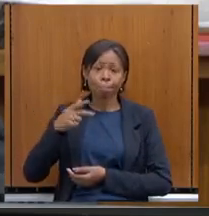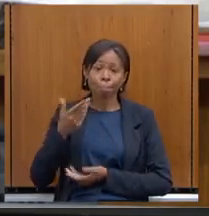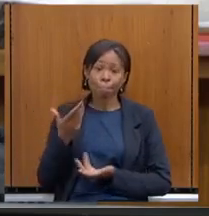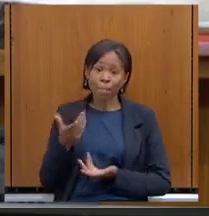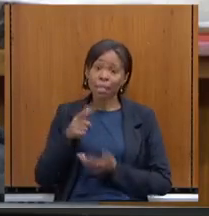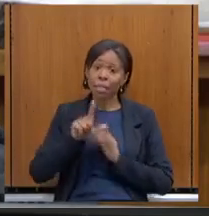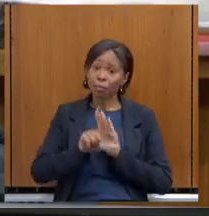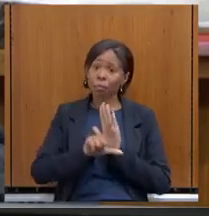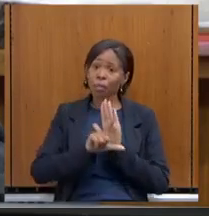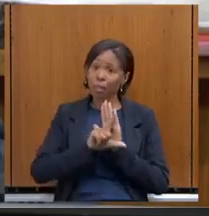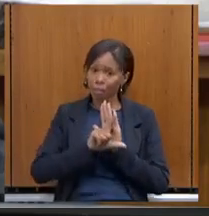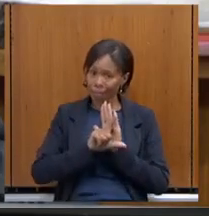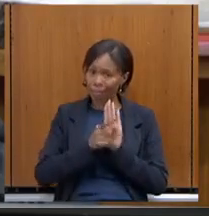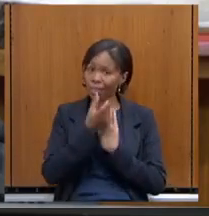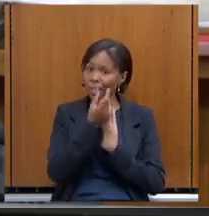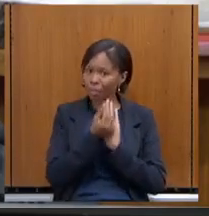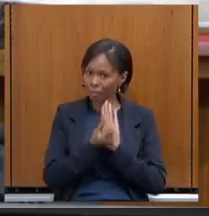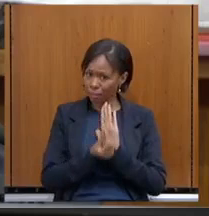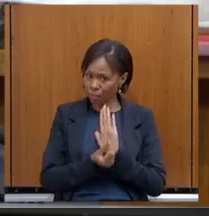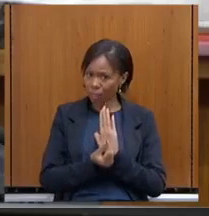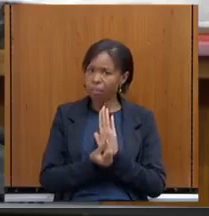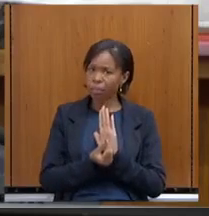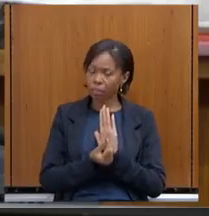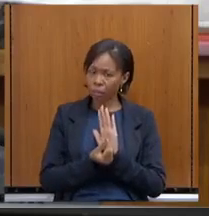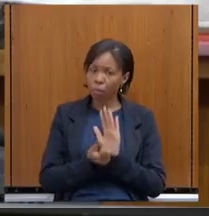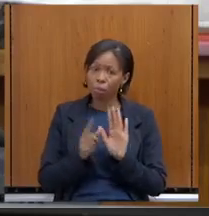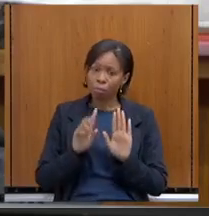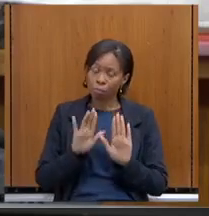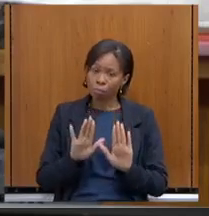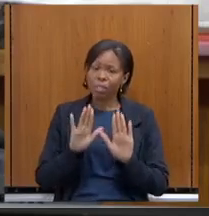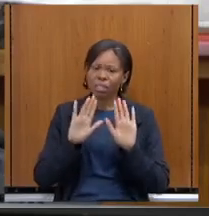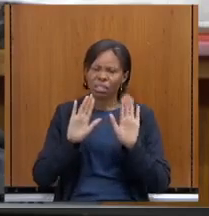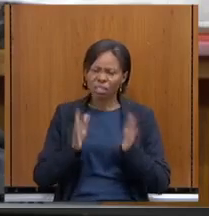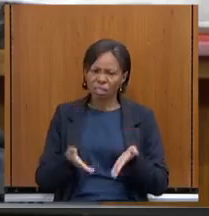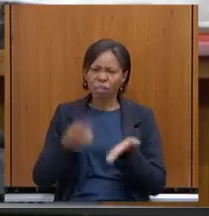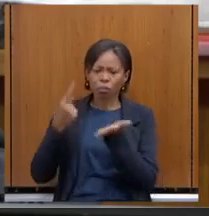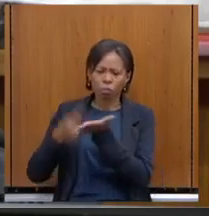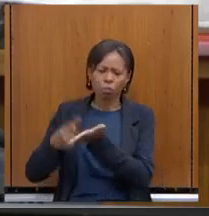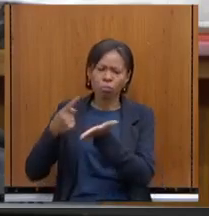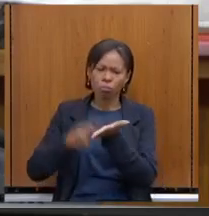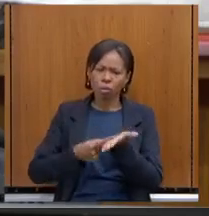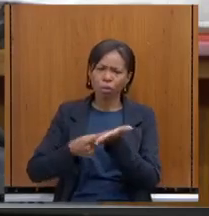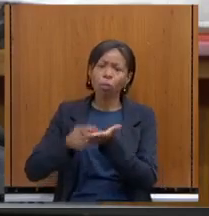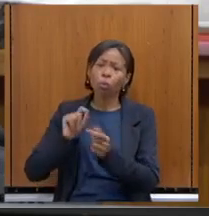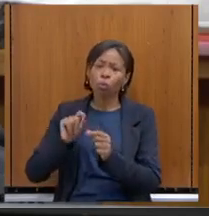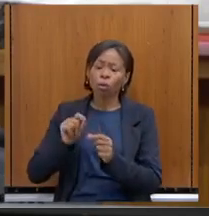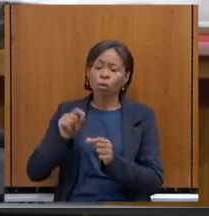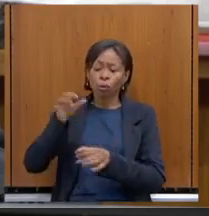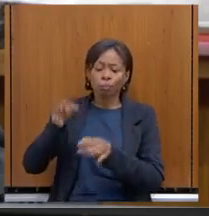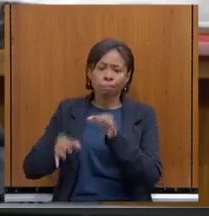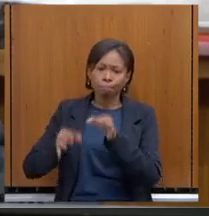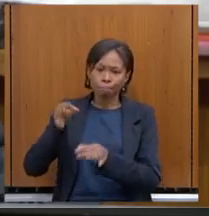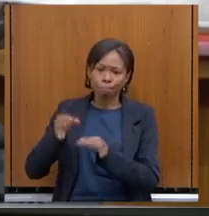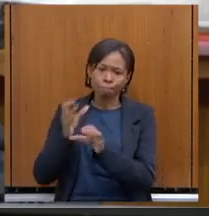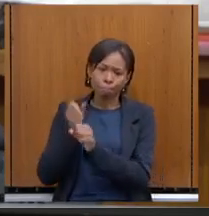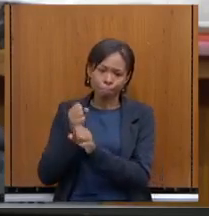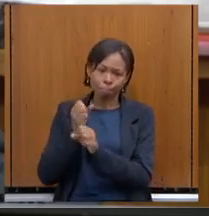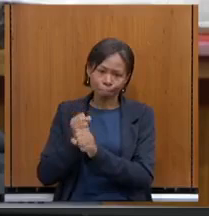orçamentária prevendo isso, mas que já foi objeto de termos de acordo com o Tribunal de Contas do Estado e que a gente está